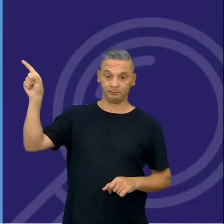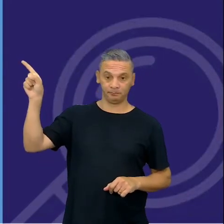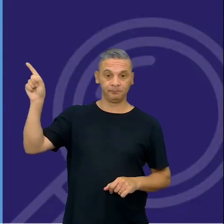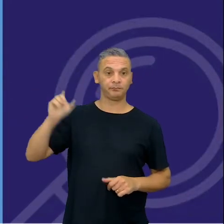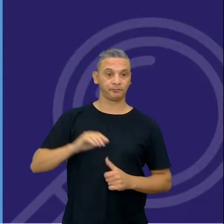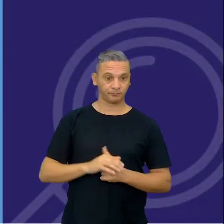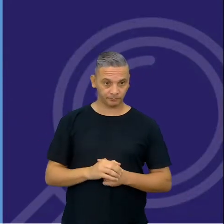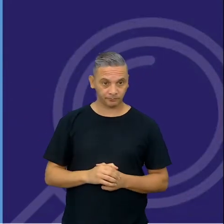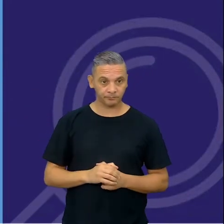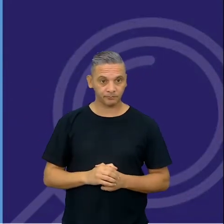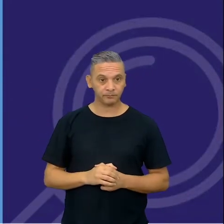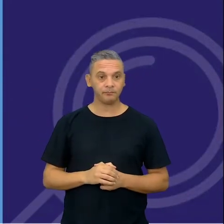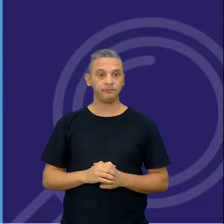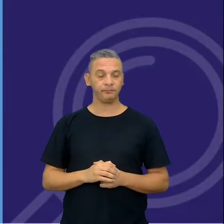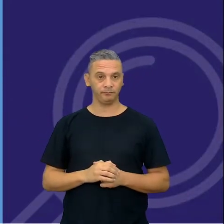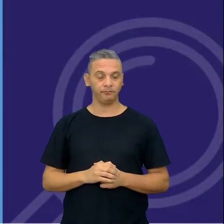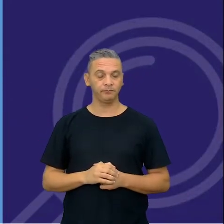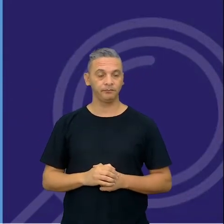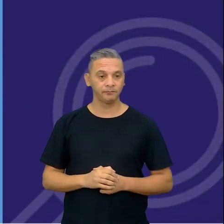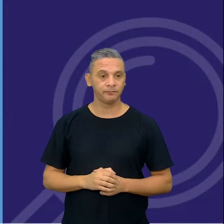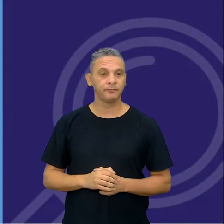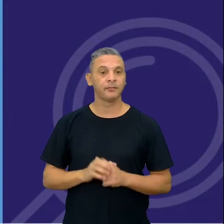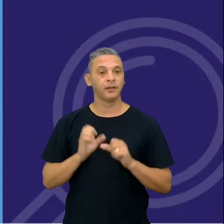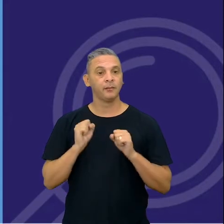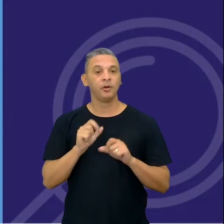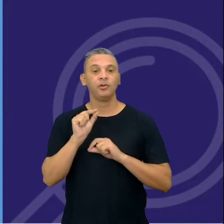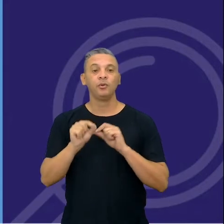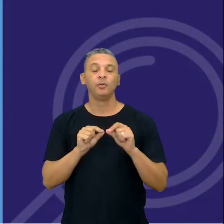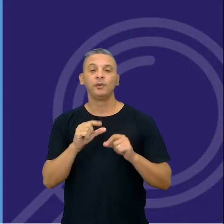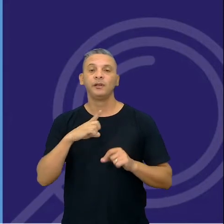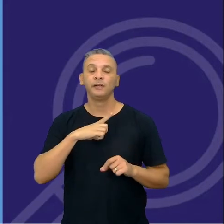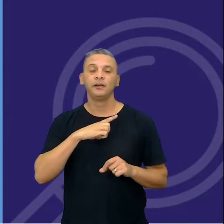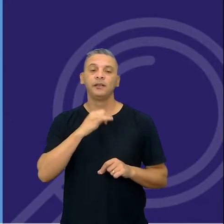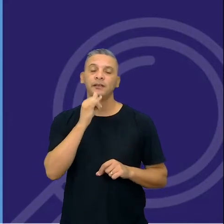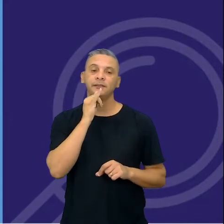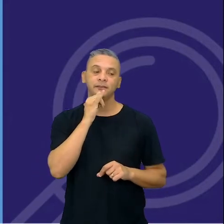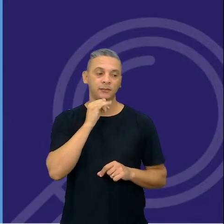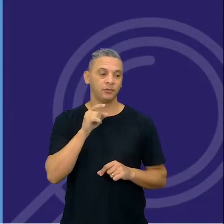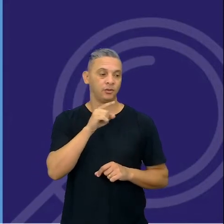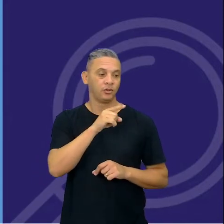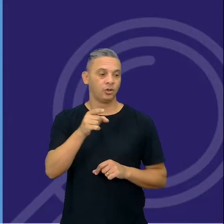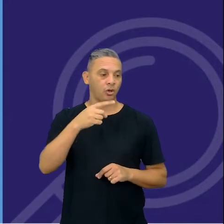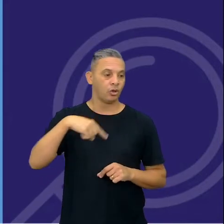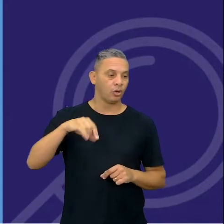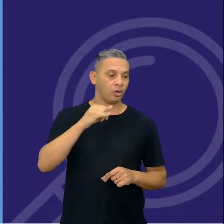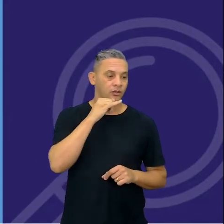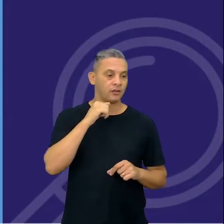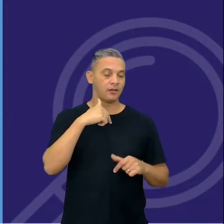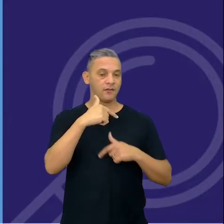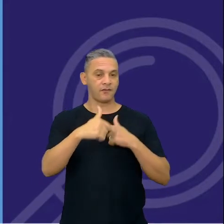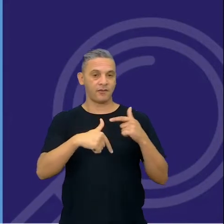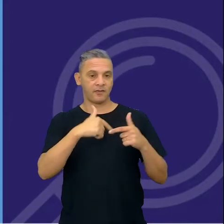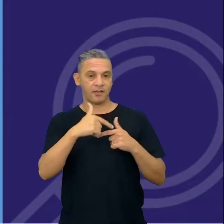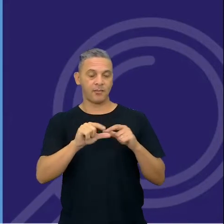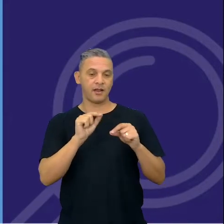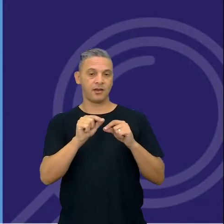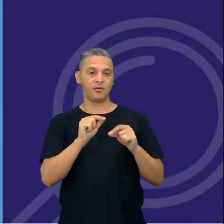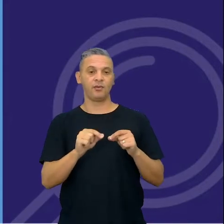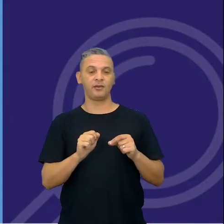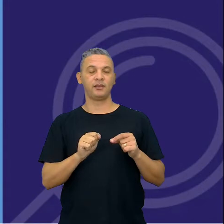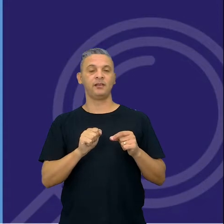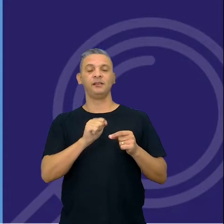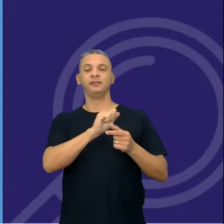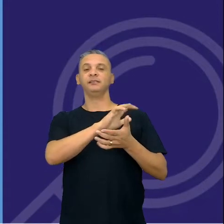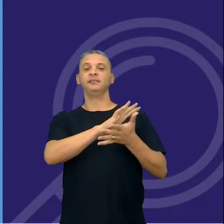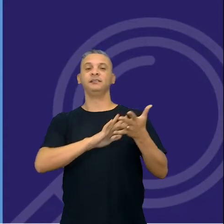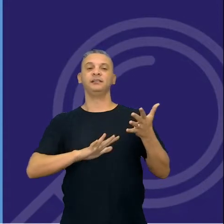geral 3, né? A sugestão que eu trago para vocês é que a gente trabalhe com aquele exercício do Enem que